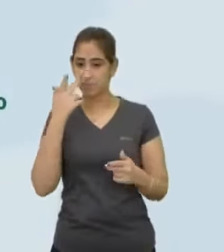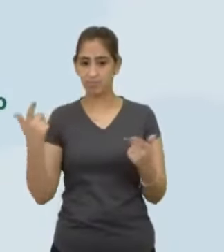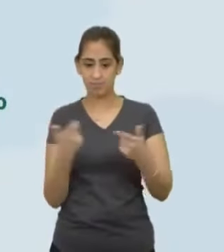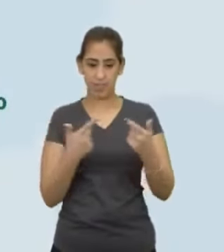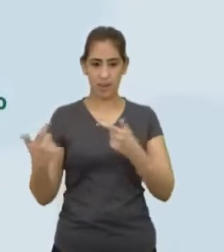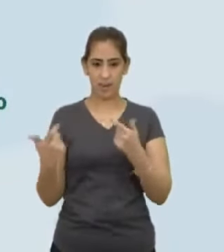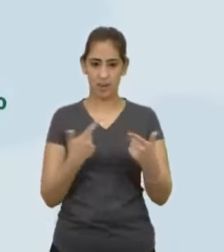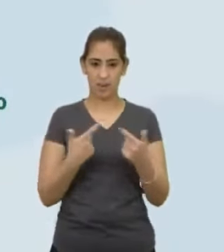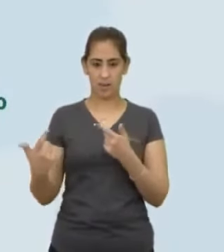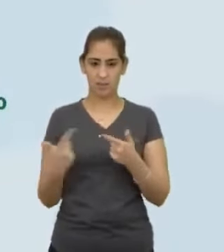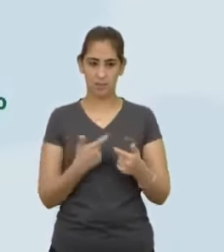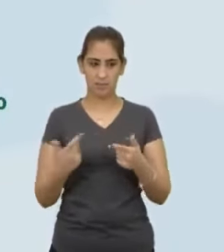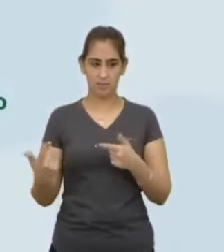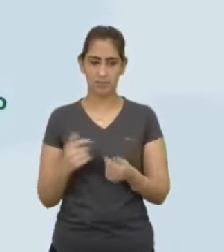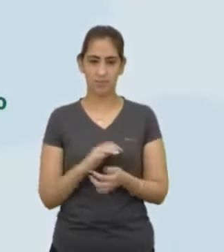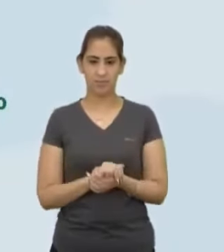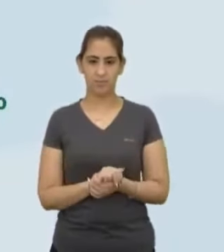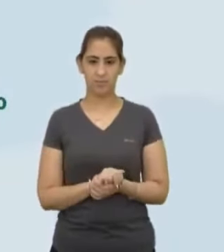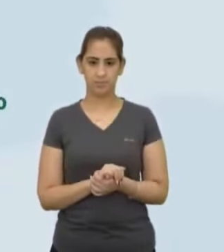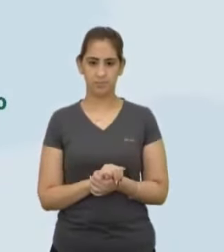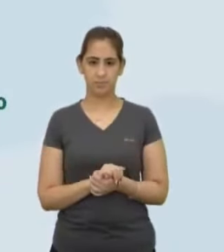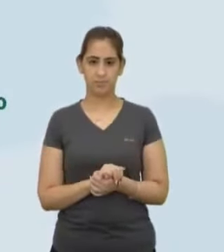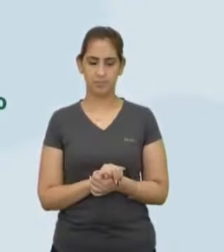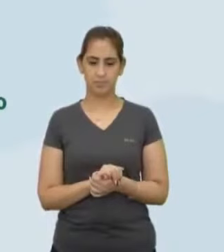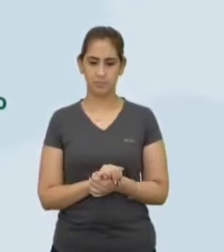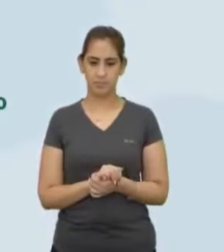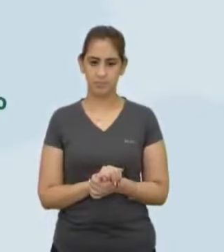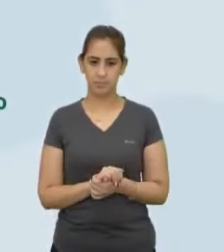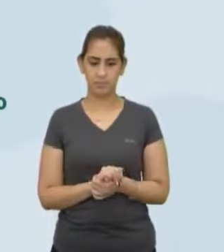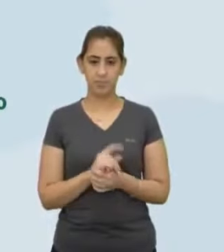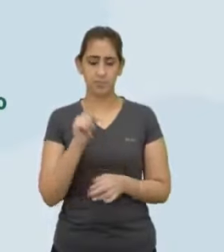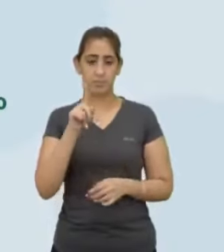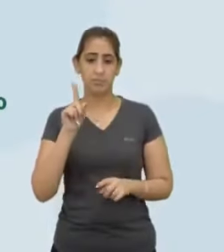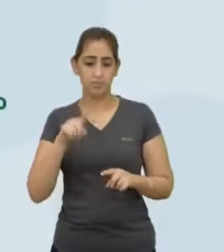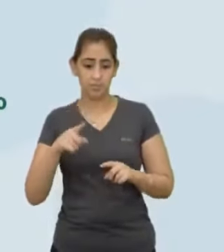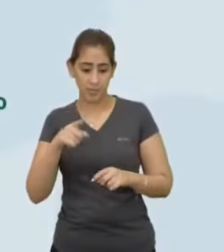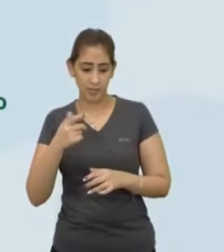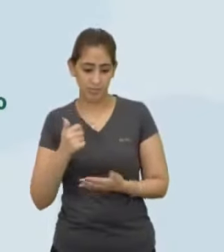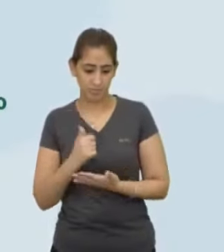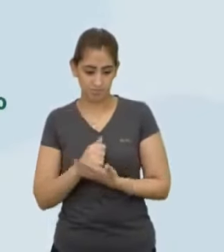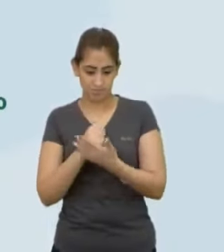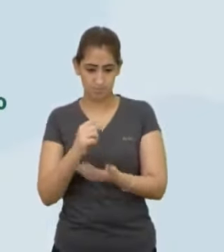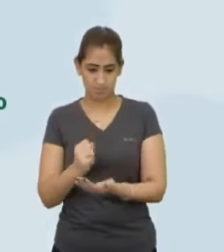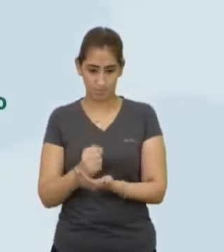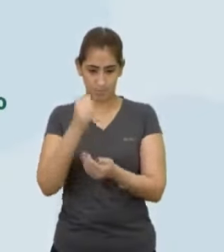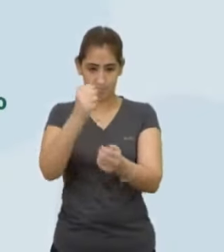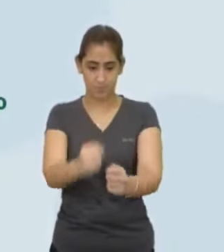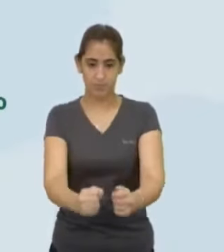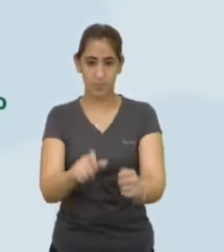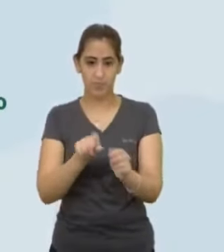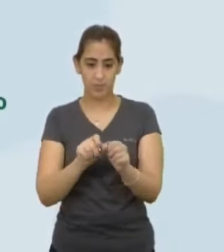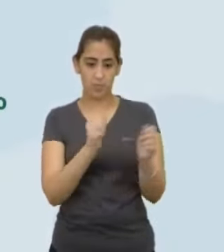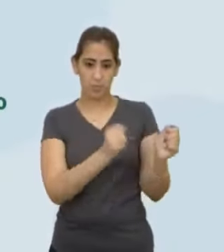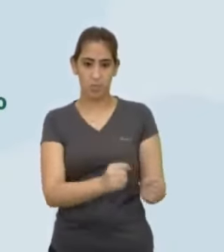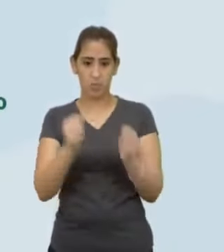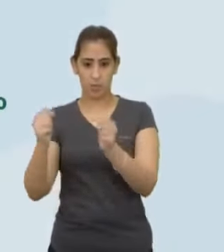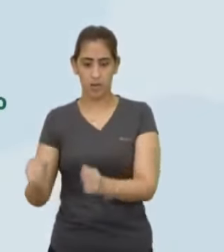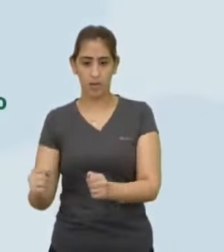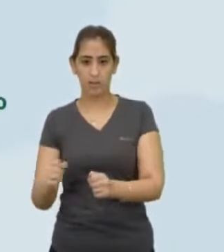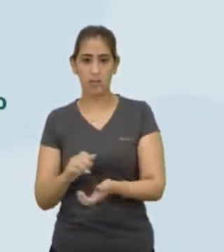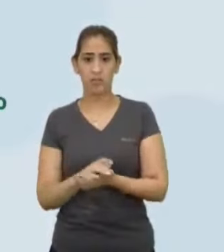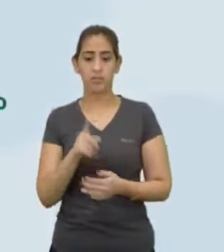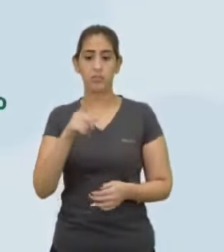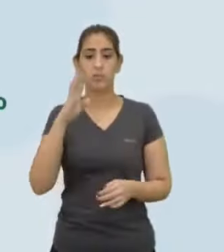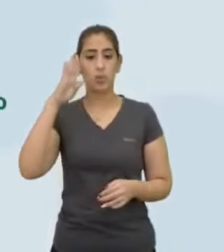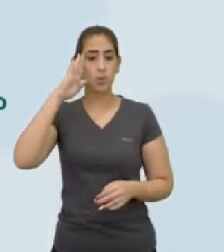Presa aos laços de suzerania e vassalagem Ela que compunha O alto escalão do comando